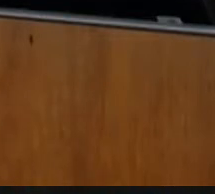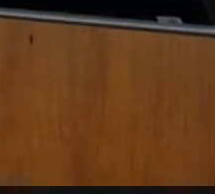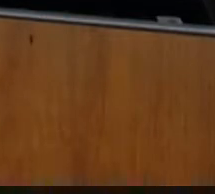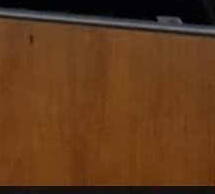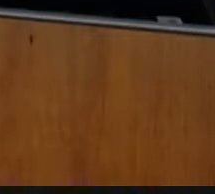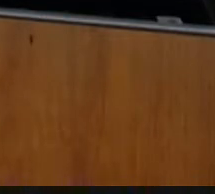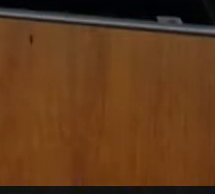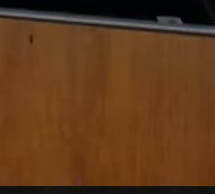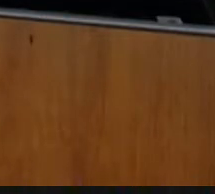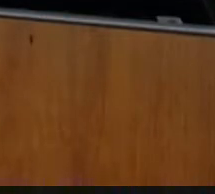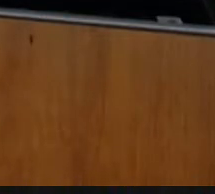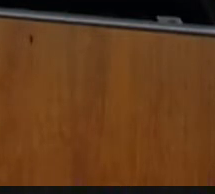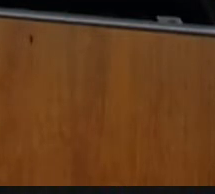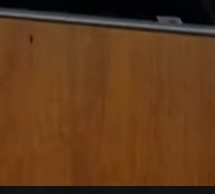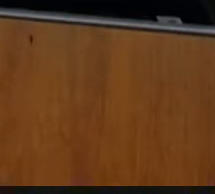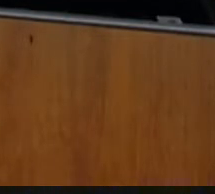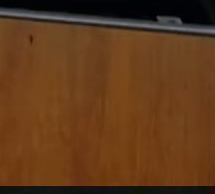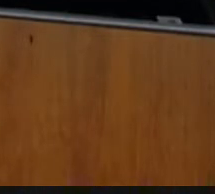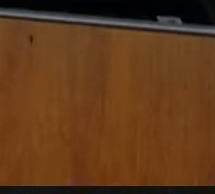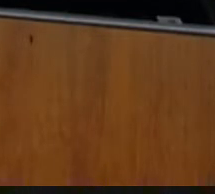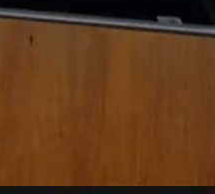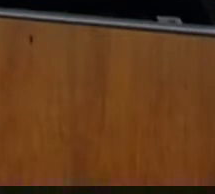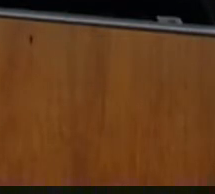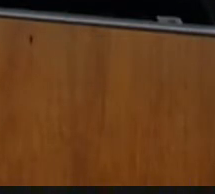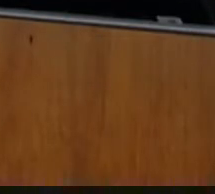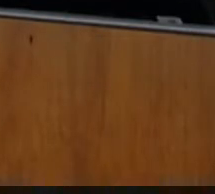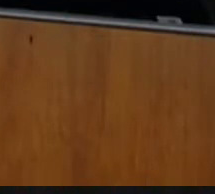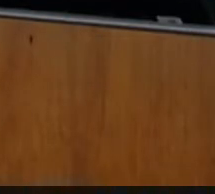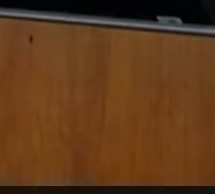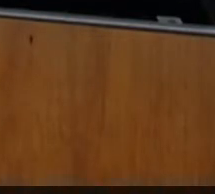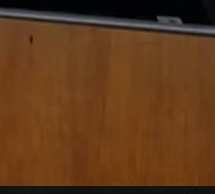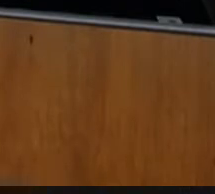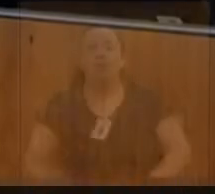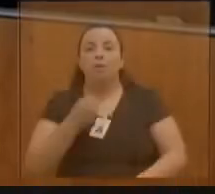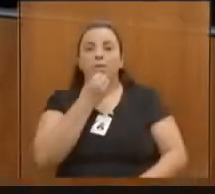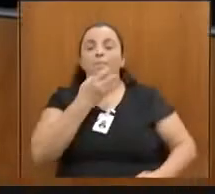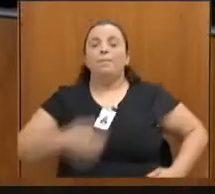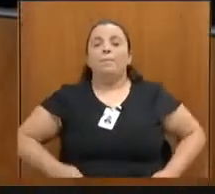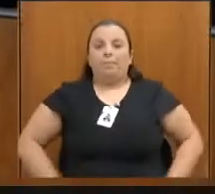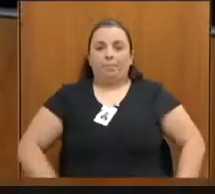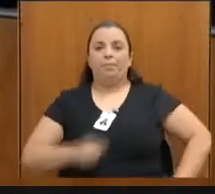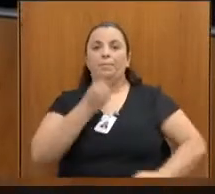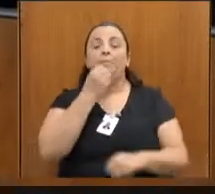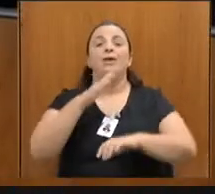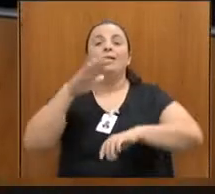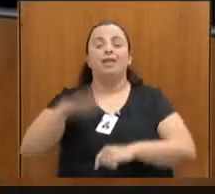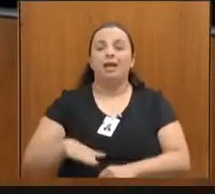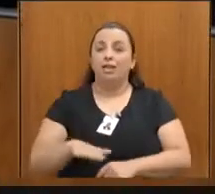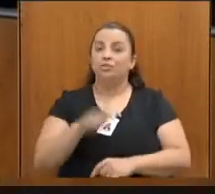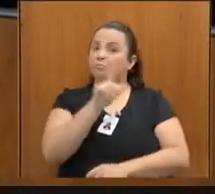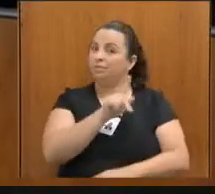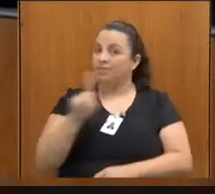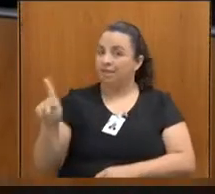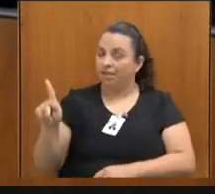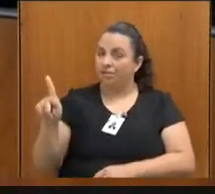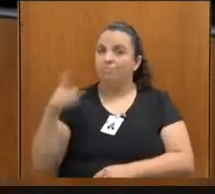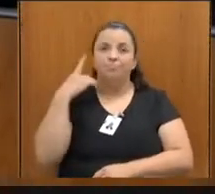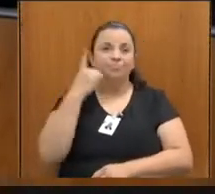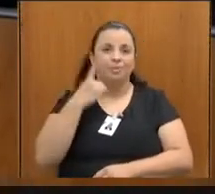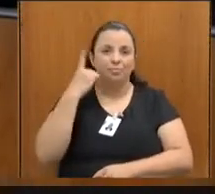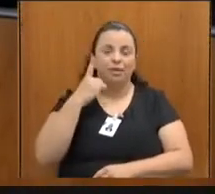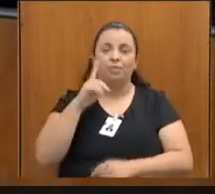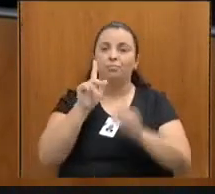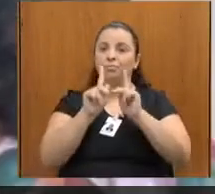Boa tarde, presidente, professor. Deputado, professor Wendel. A sua pessoa cumprimento todos os demais